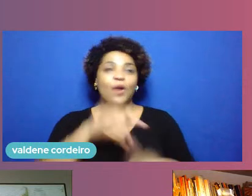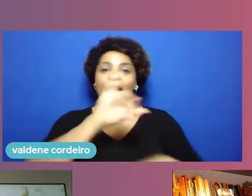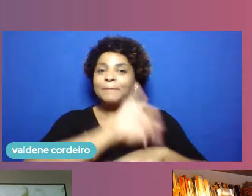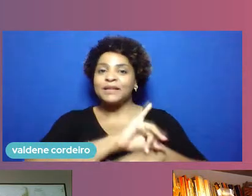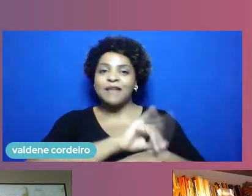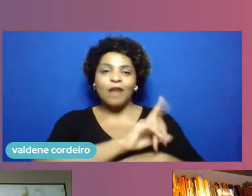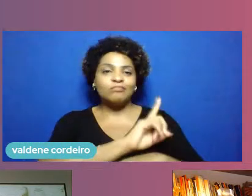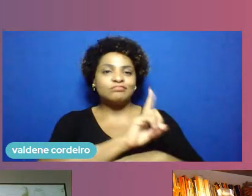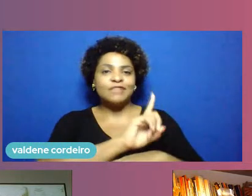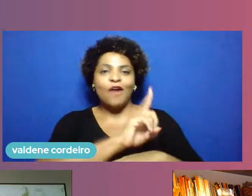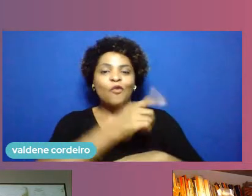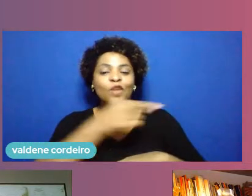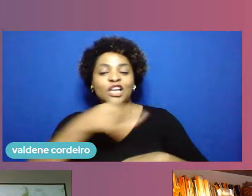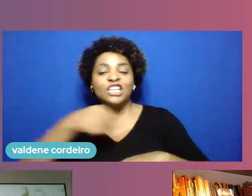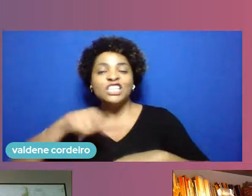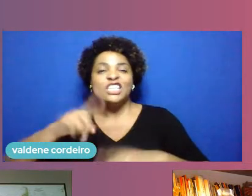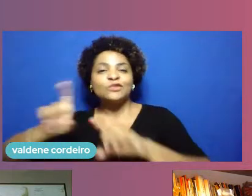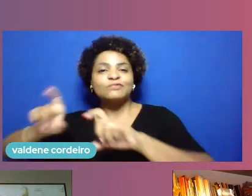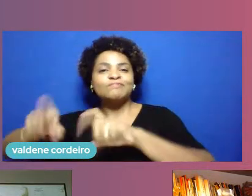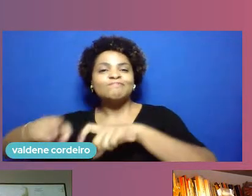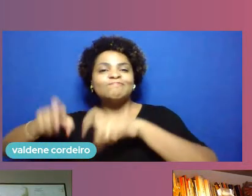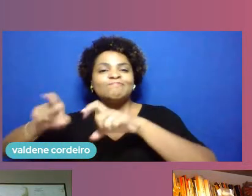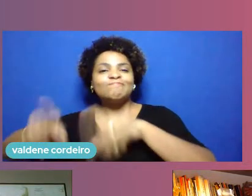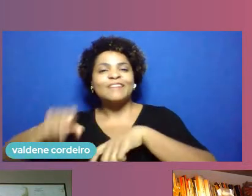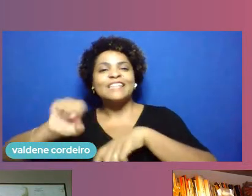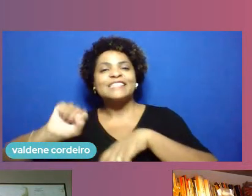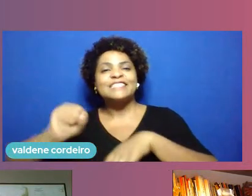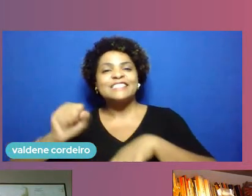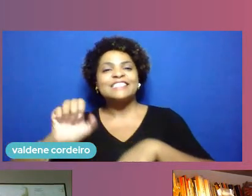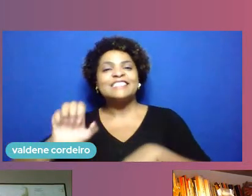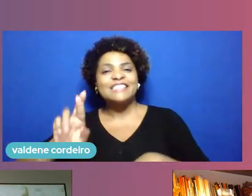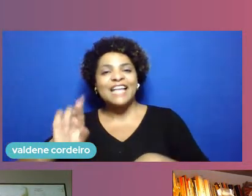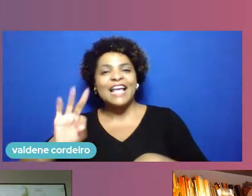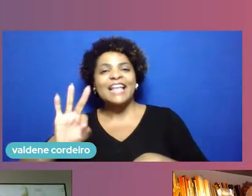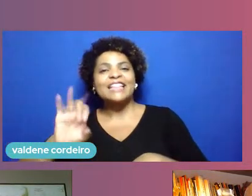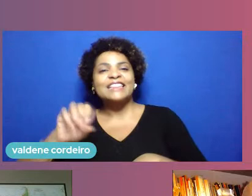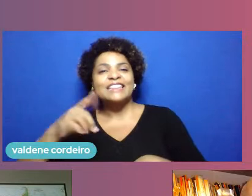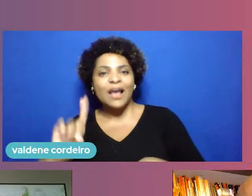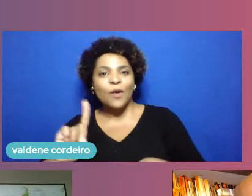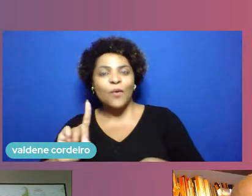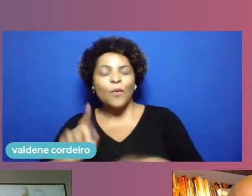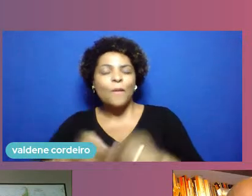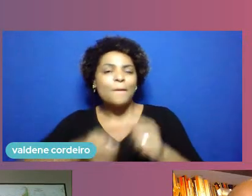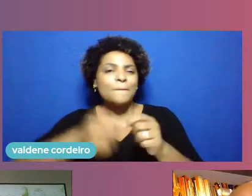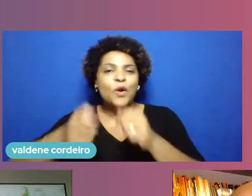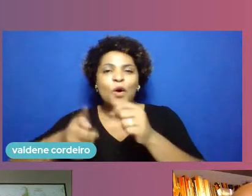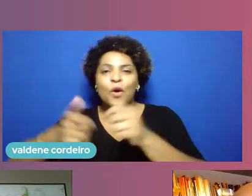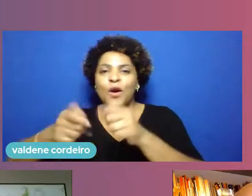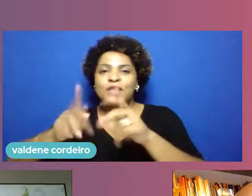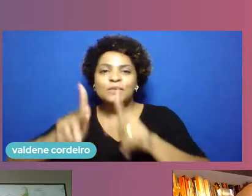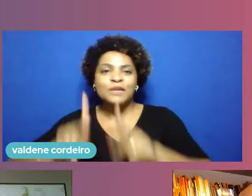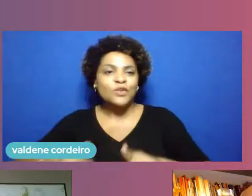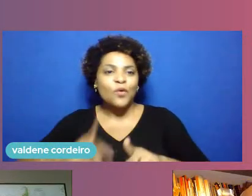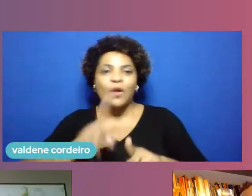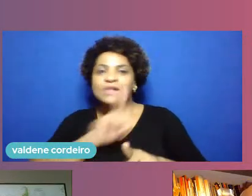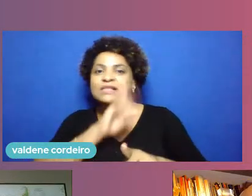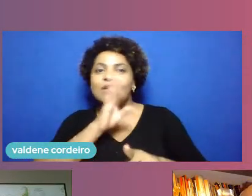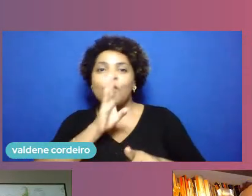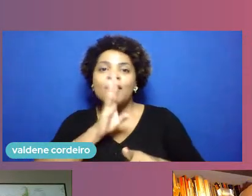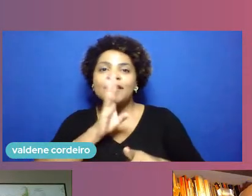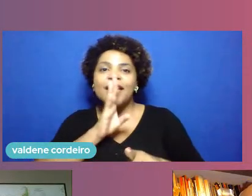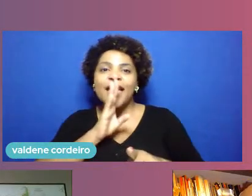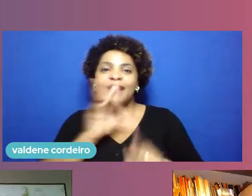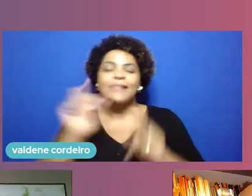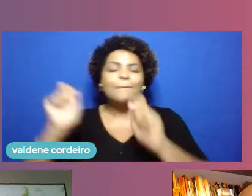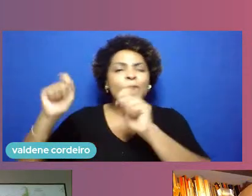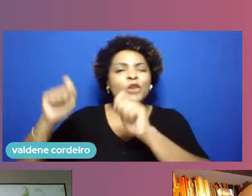envolvendo a interiorização em que poucas pessoas não conhecem a potencialidade do nosso interior do estado conhece